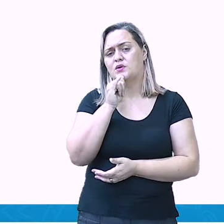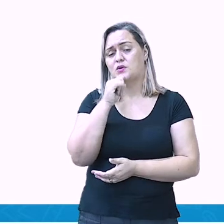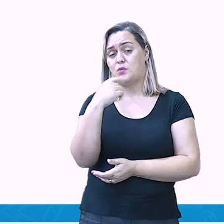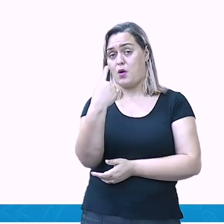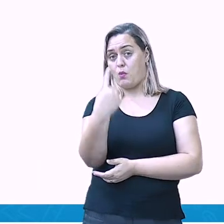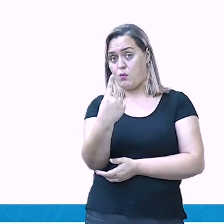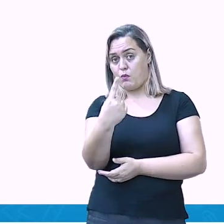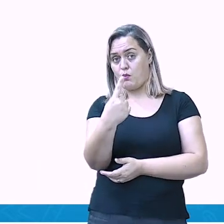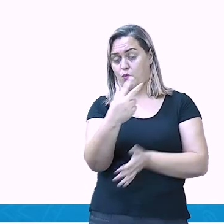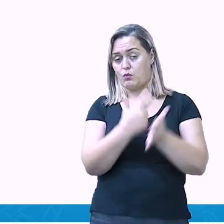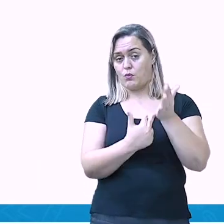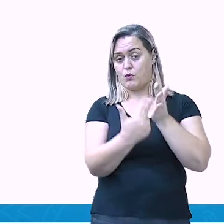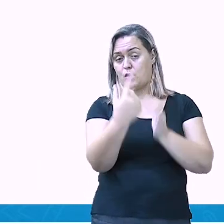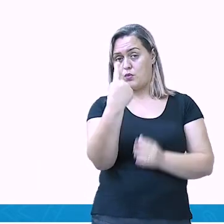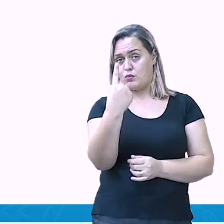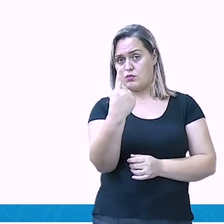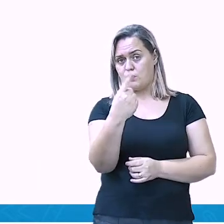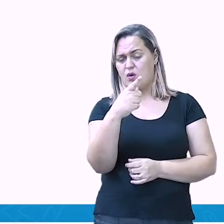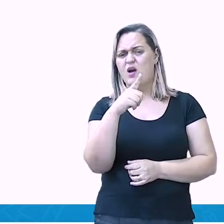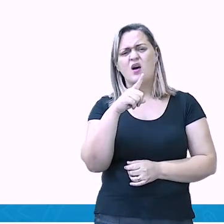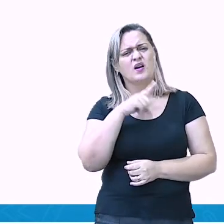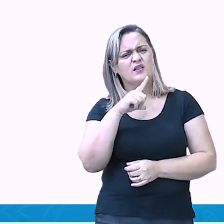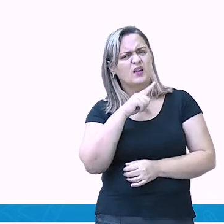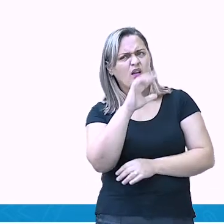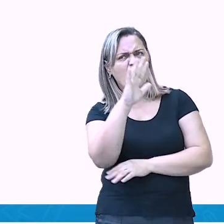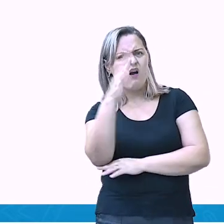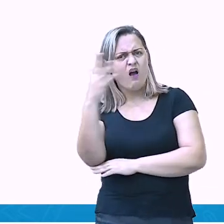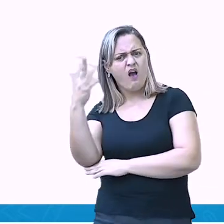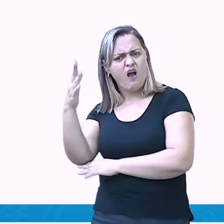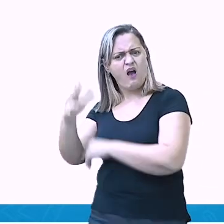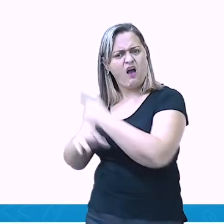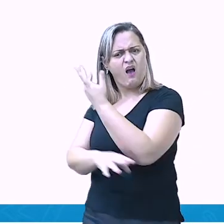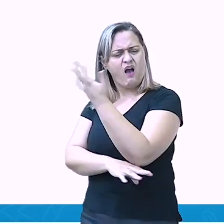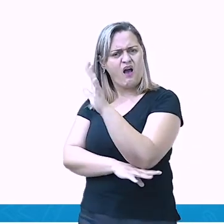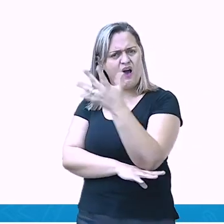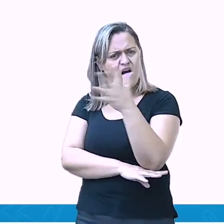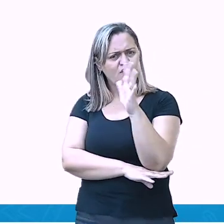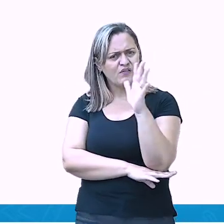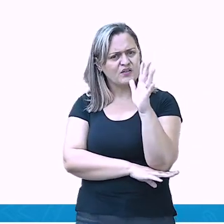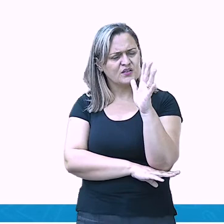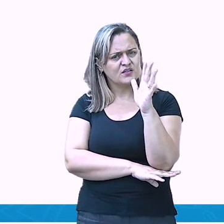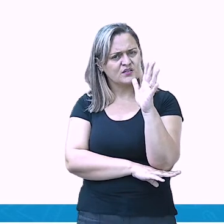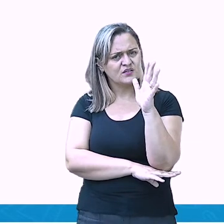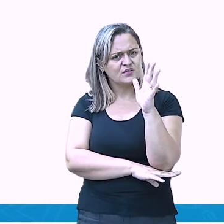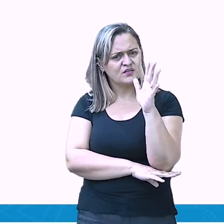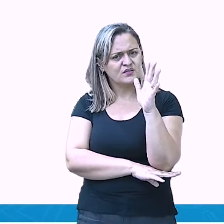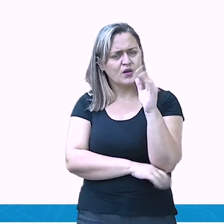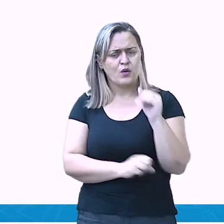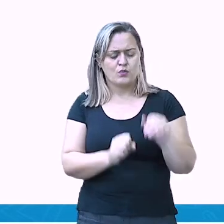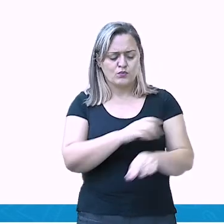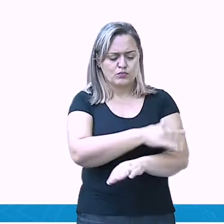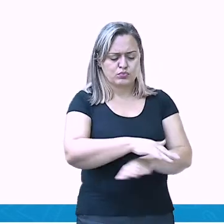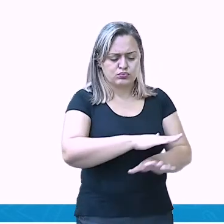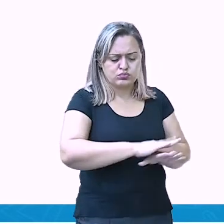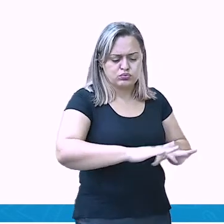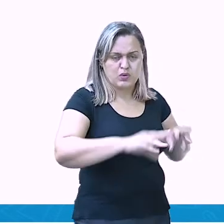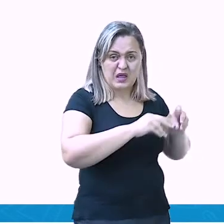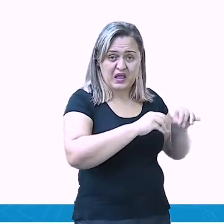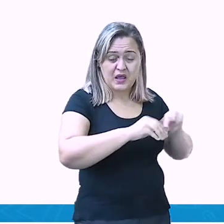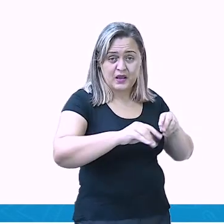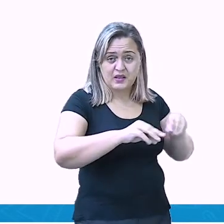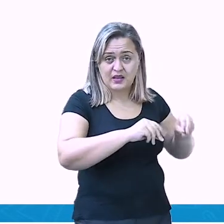vegetação? Não tem. O chão, que era terra, já está deixando de ser terra.